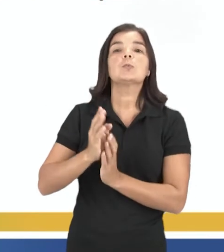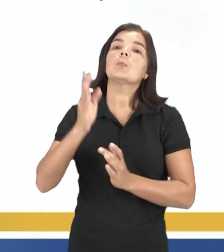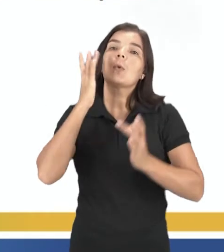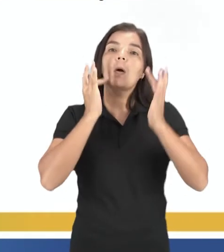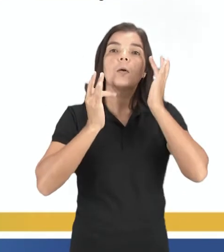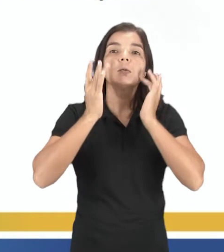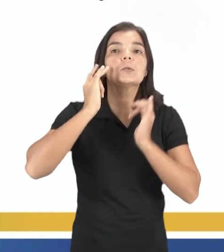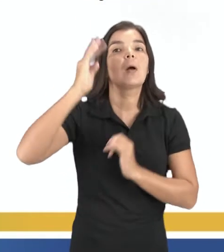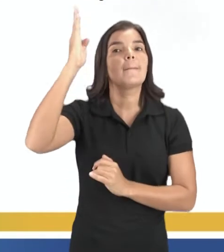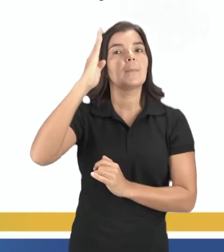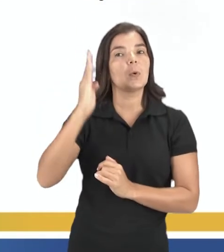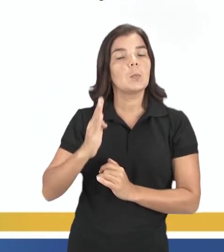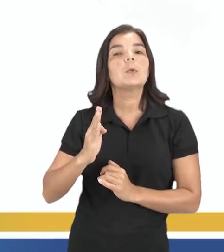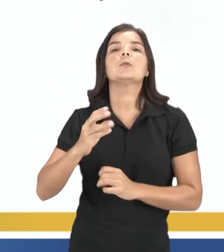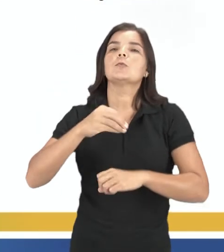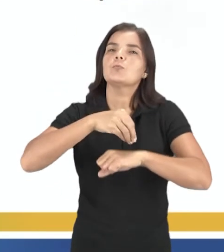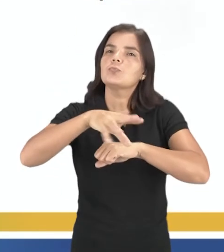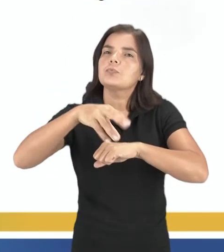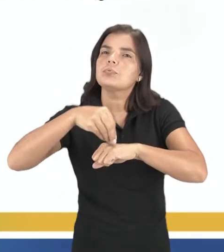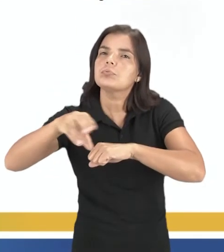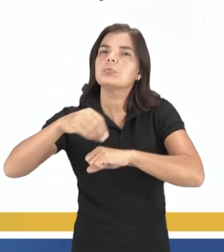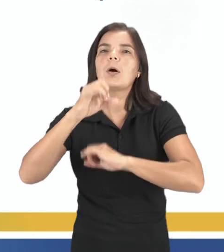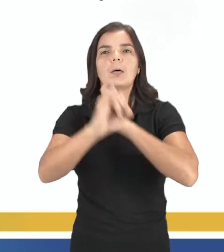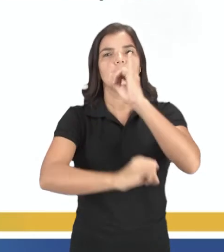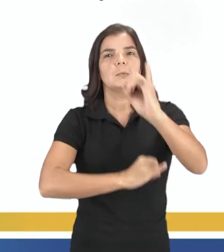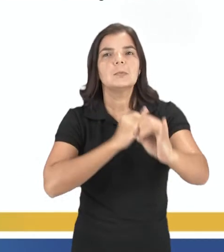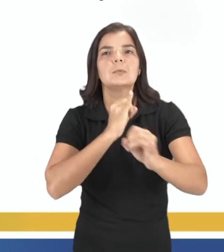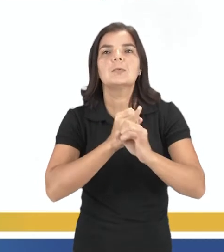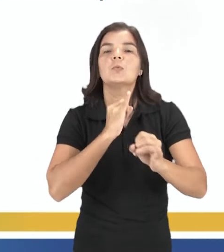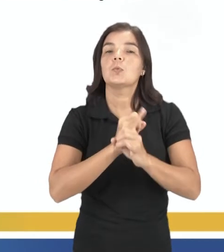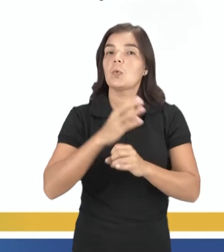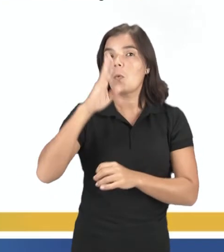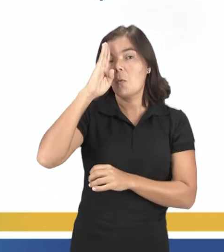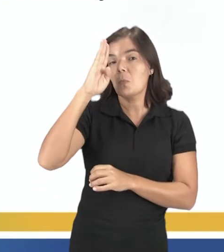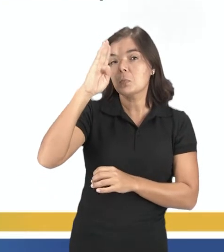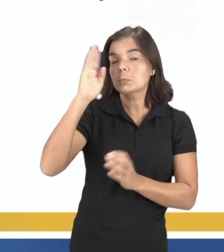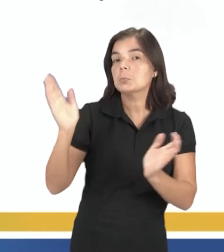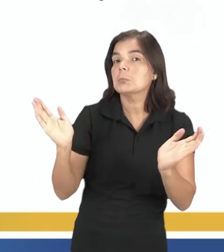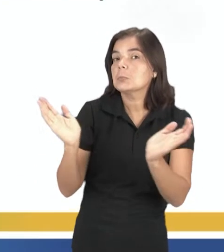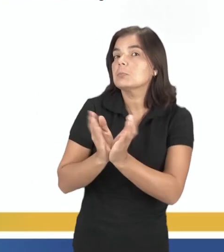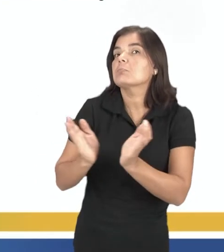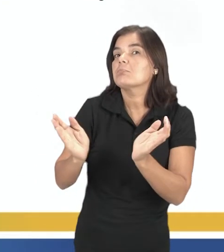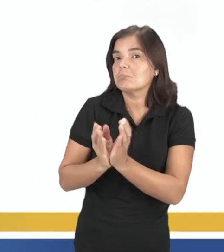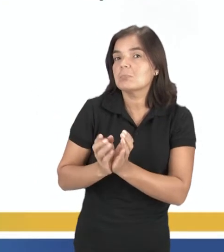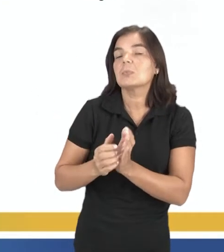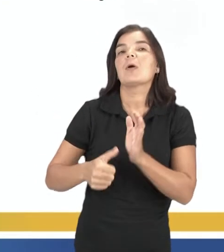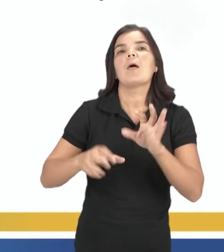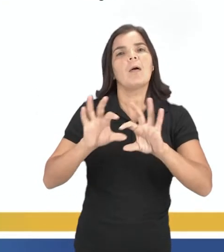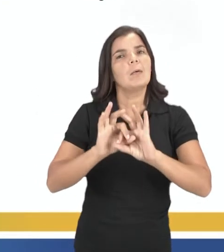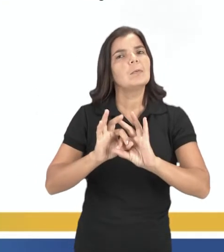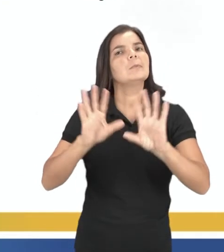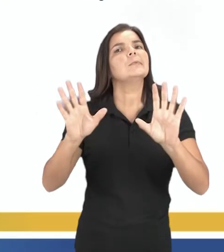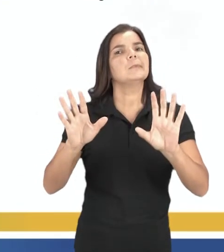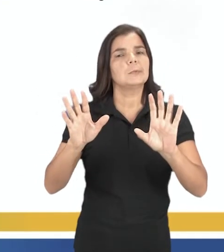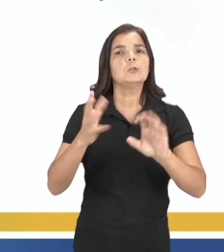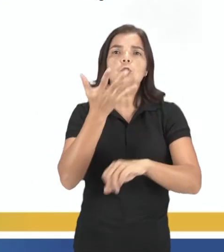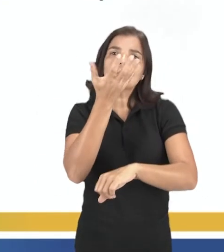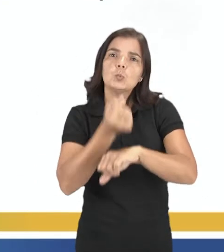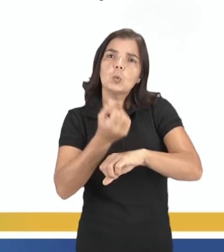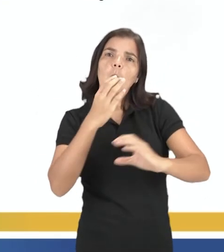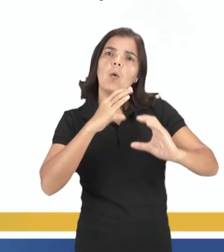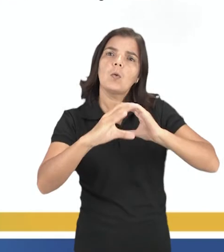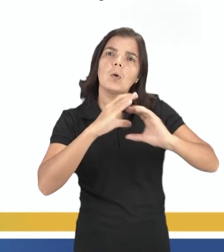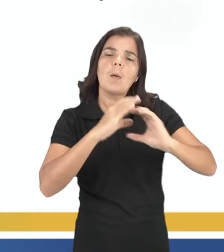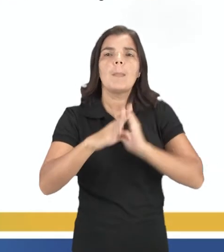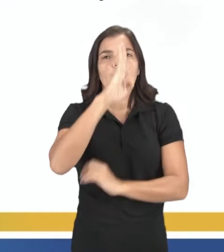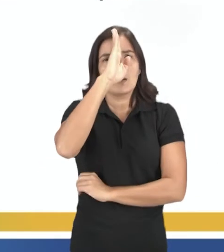popularizou aí, né? O seu trabalho na internet, sendo um dos primeiros grupos a permitir downloads de suas músicas